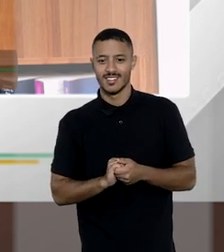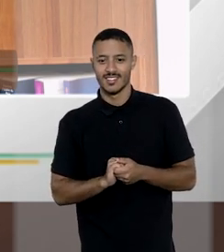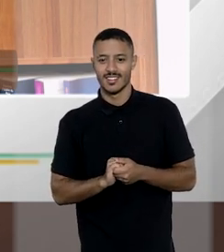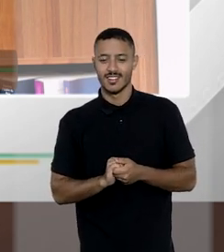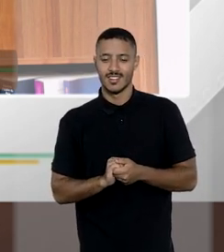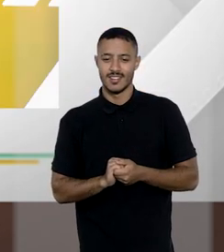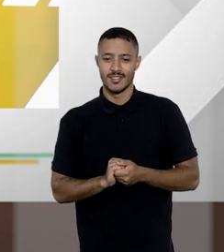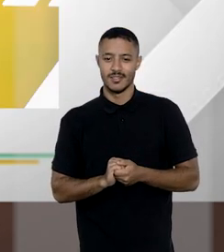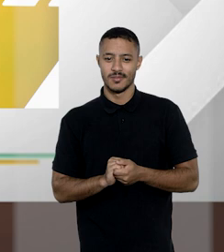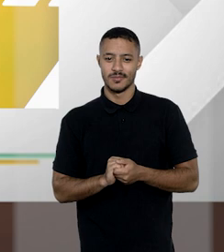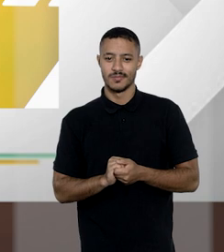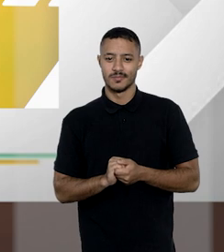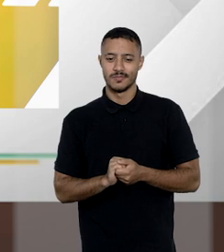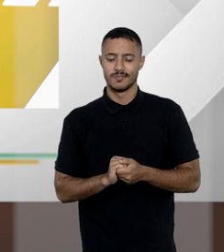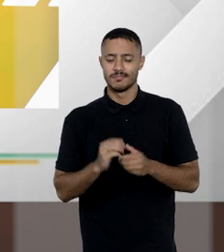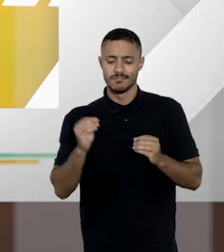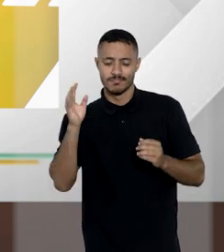sucessões